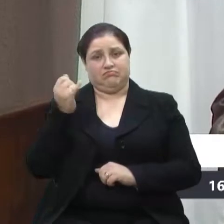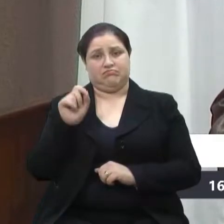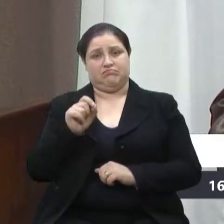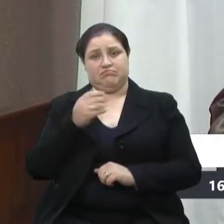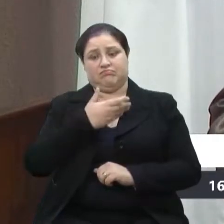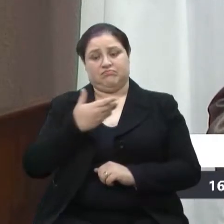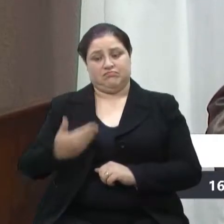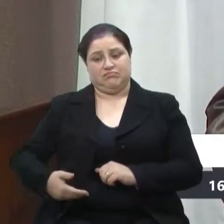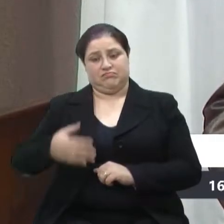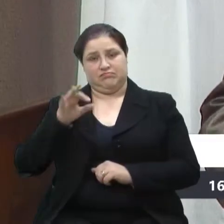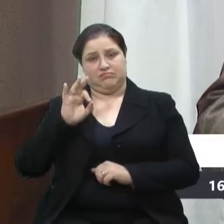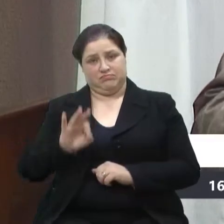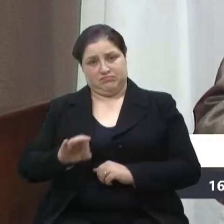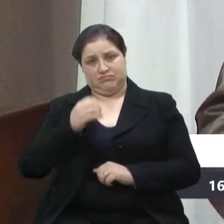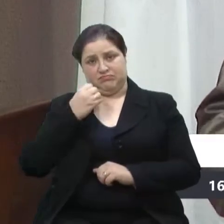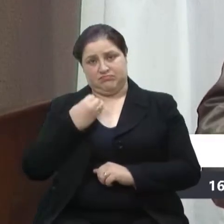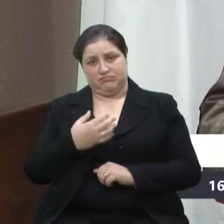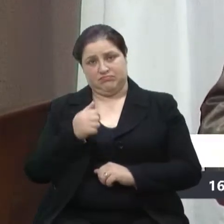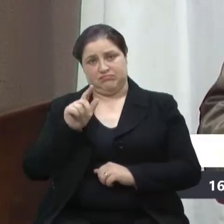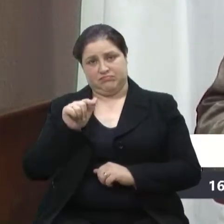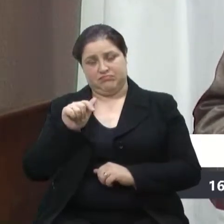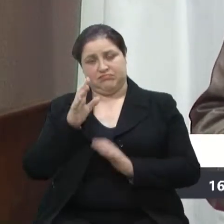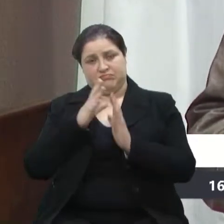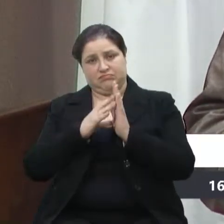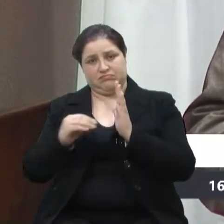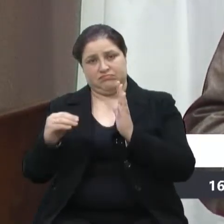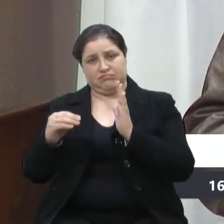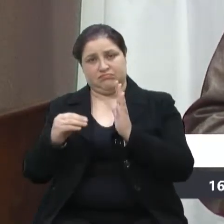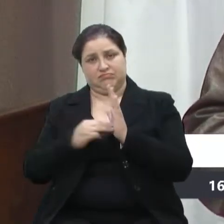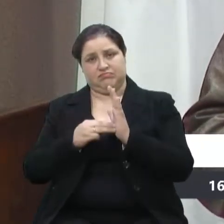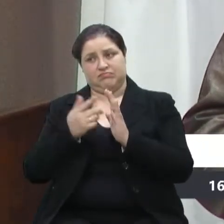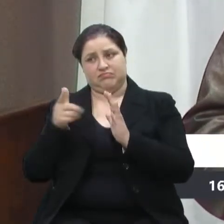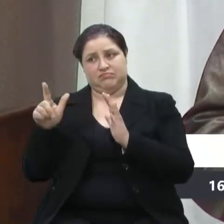e sirva de exemplo para outras secretarias.